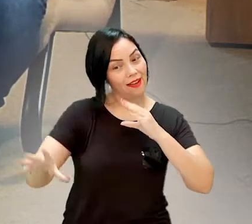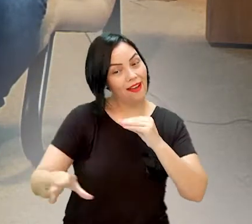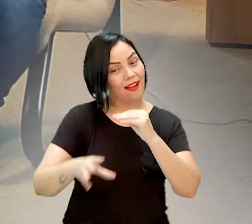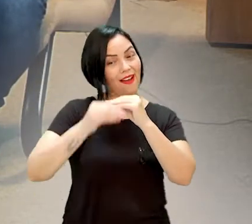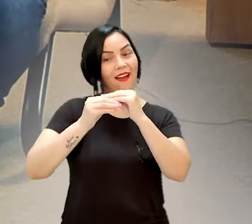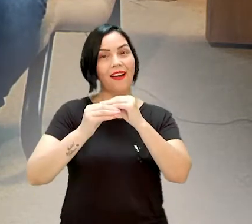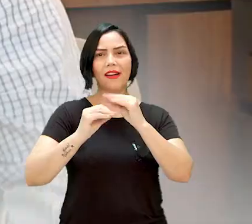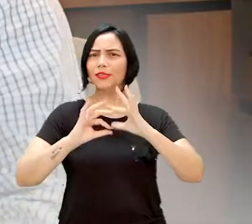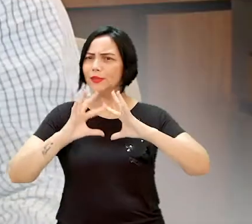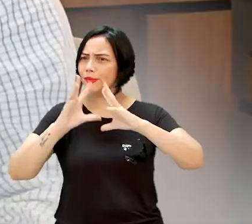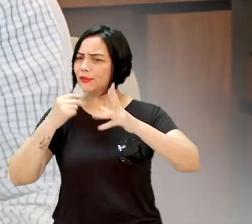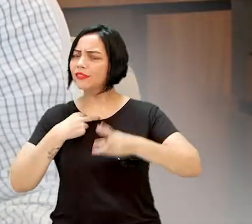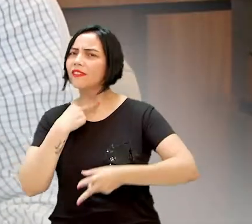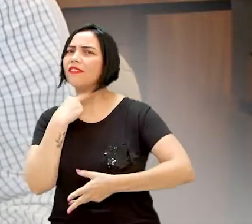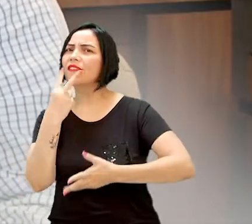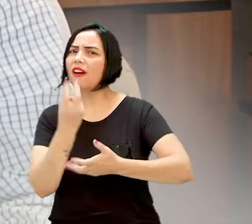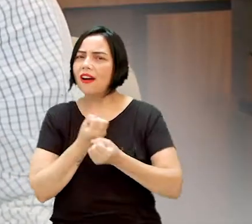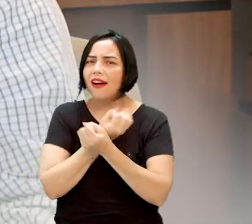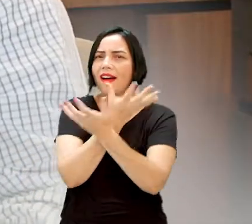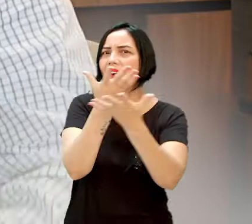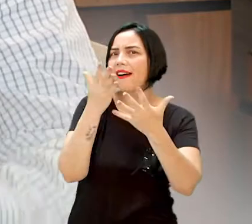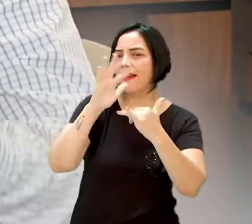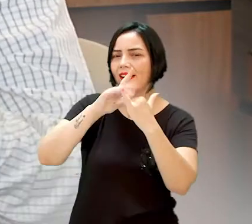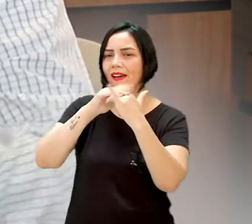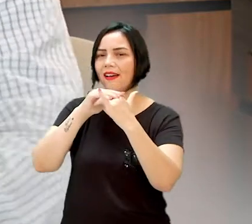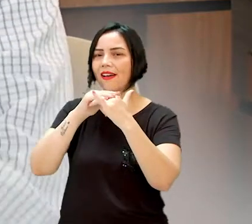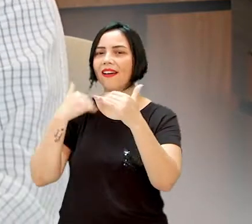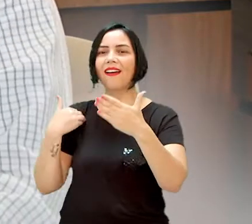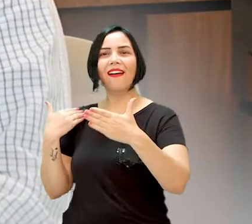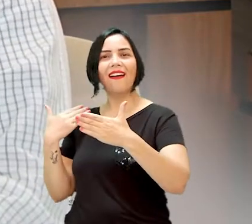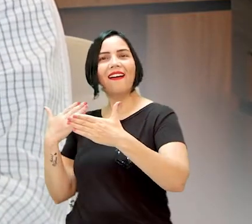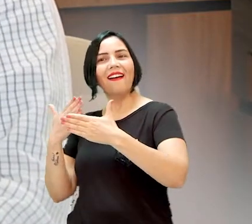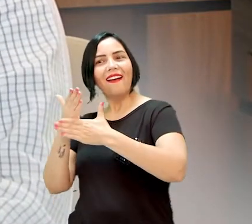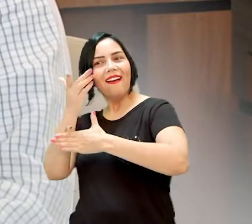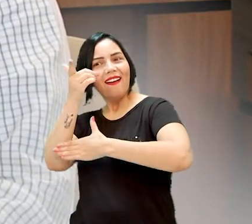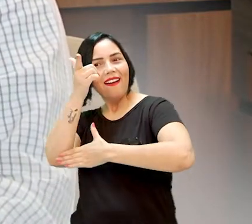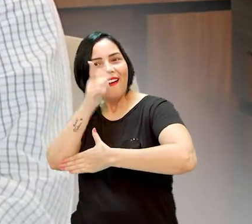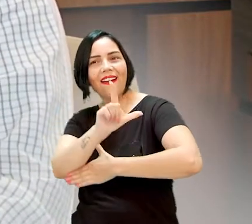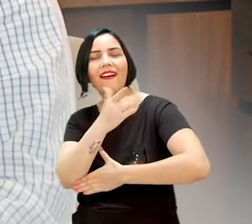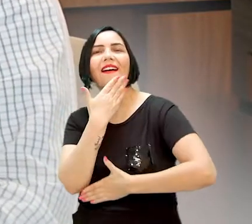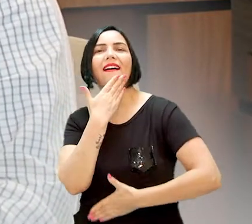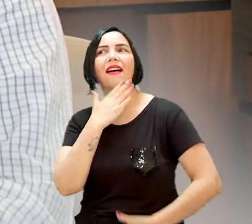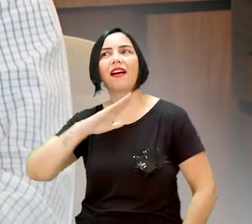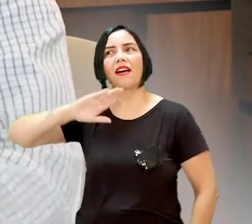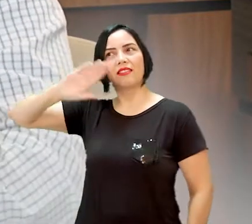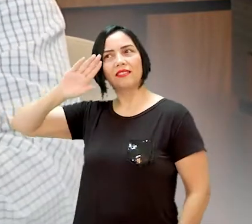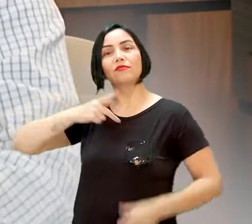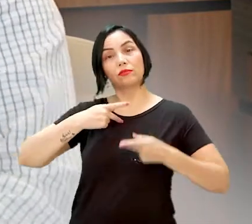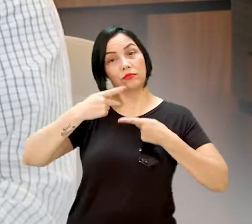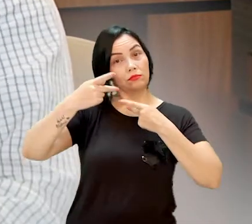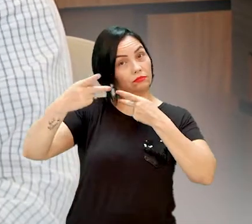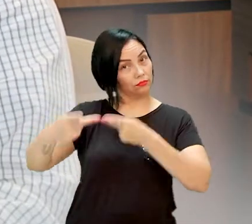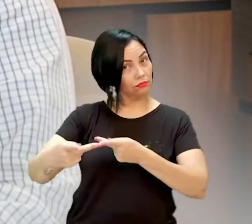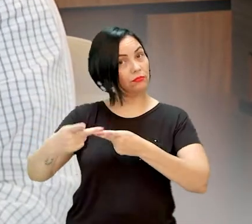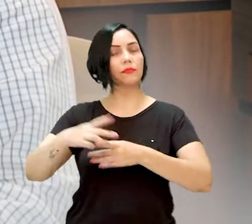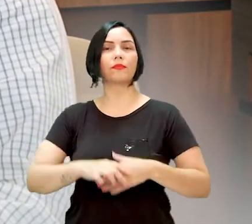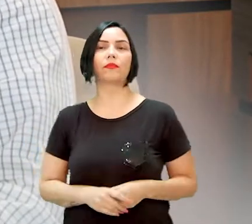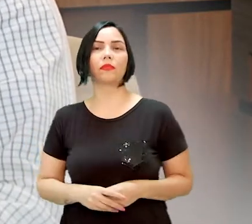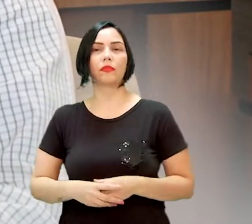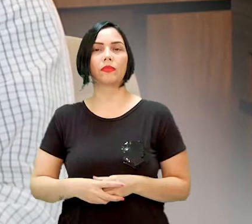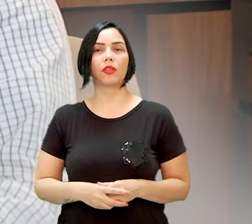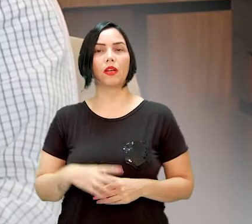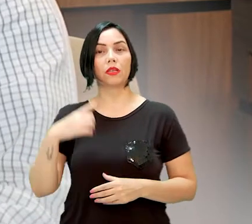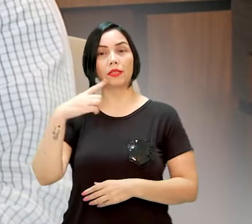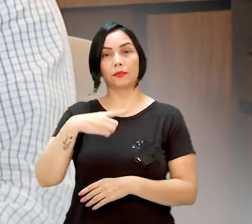De tudo aquilo que eu falo, consegui pôr em prática. Então, graças a Deus, aí, ali, recebi o convite do deputado